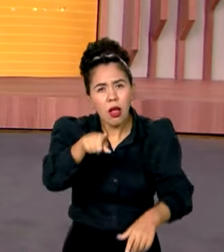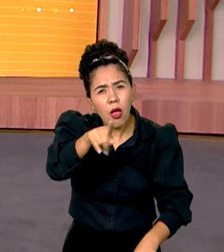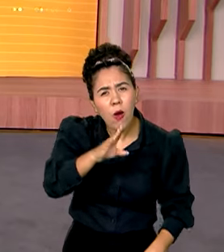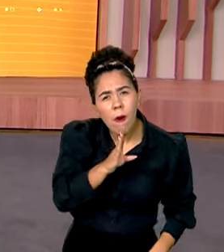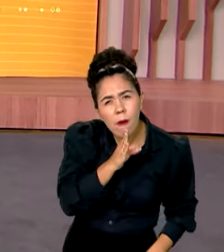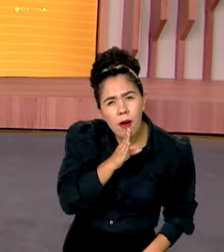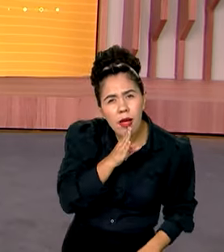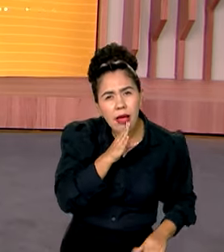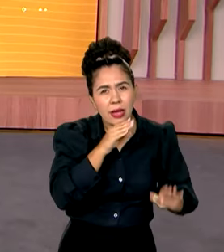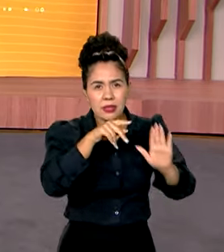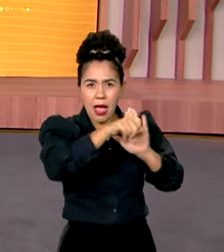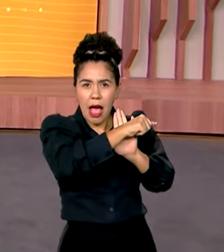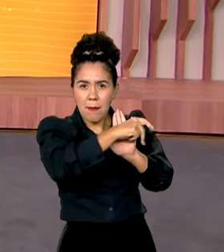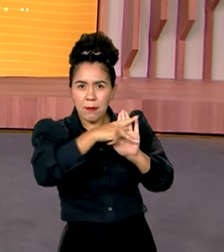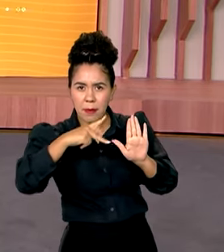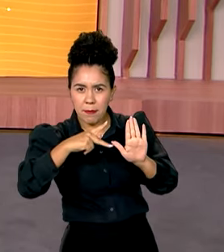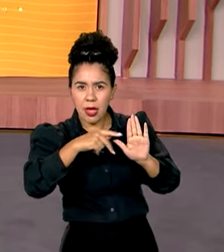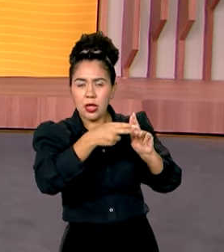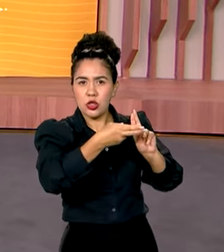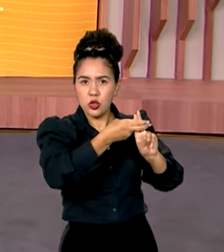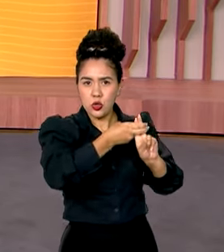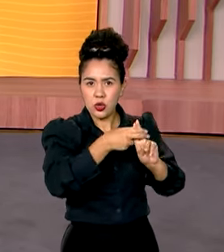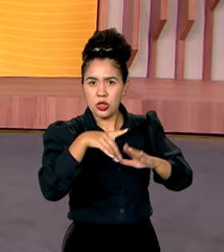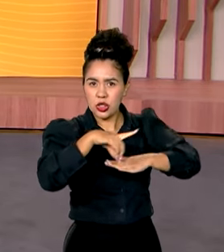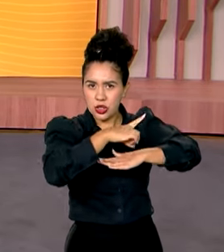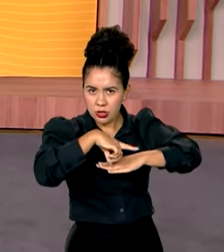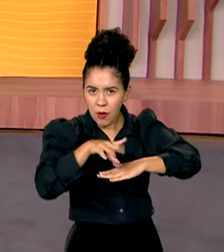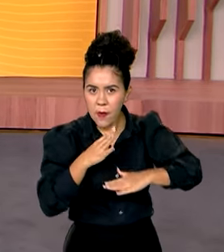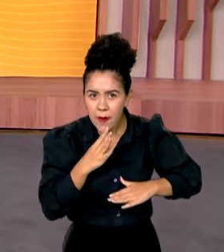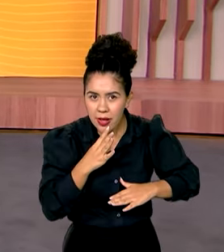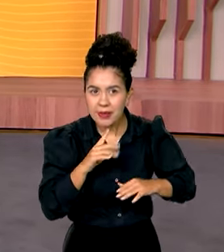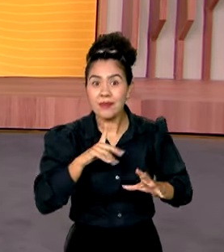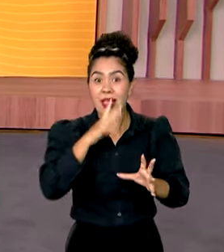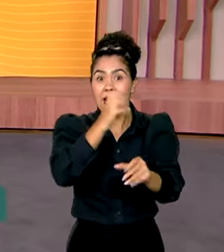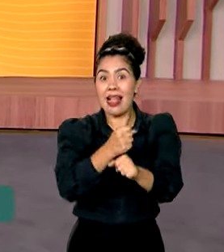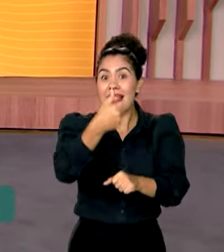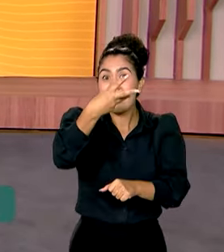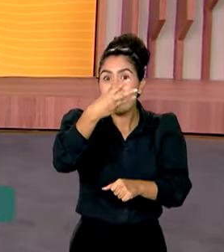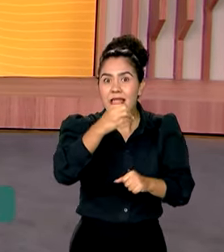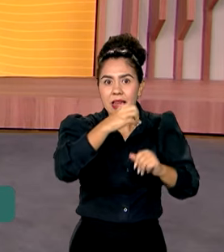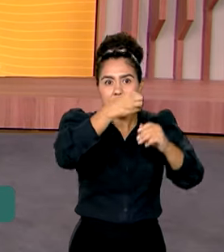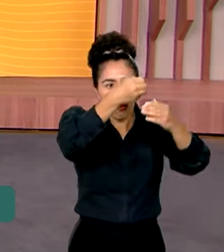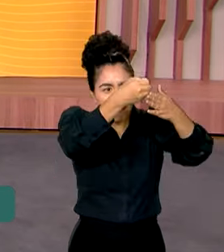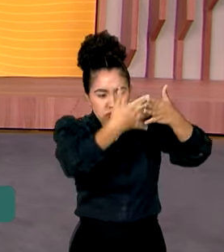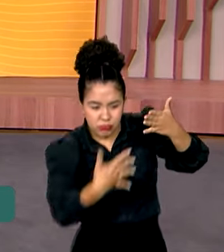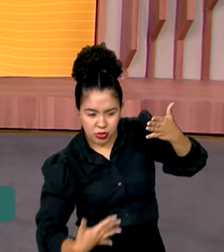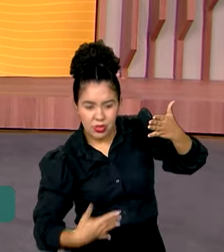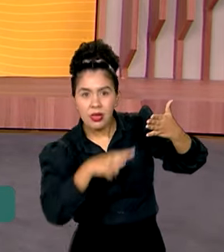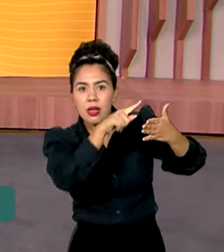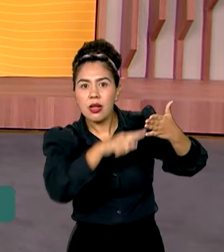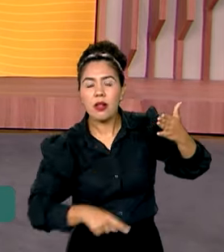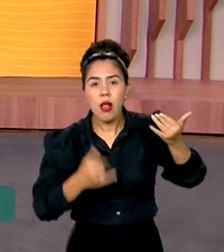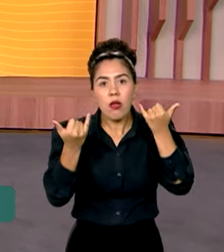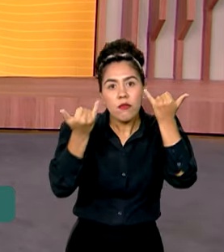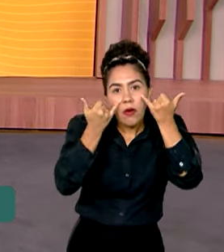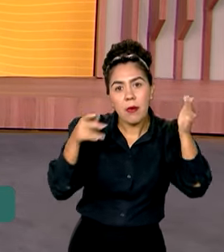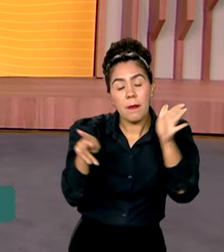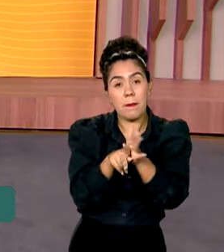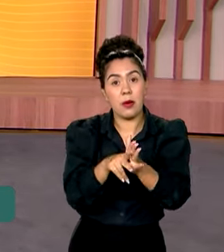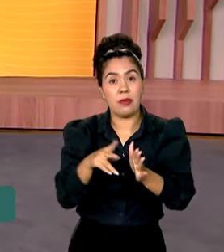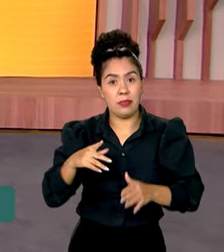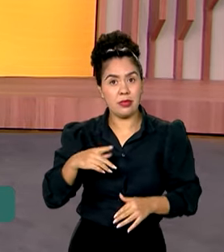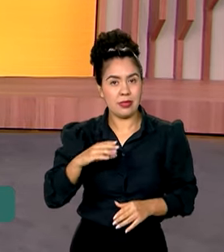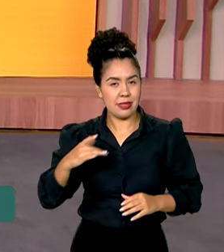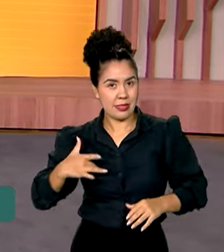o SUS Digital? O aplicativo reúne mais de 30 funcionalidades com informações de saúde do cidadão, como as